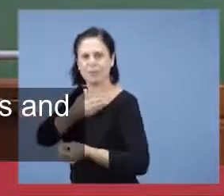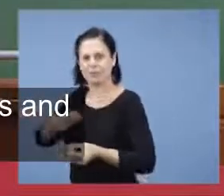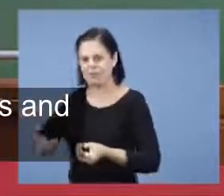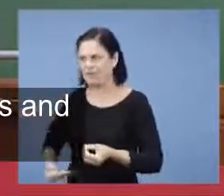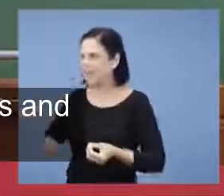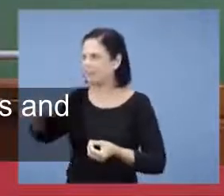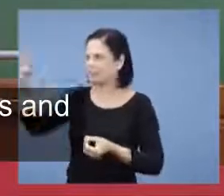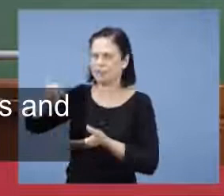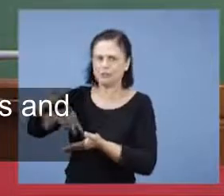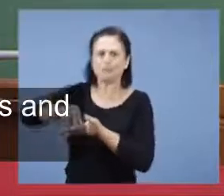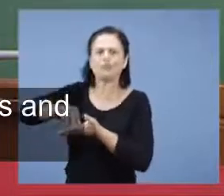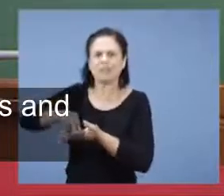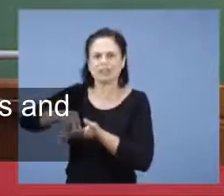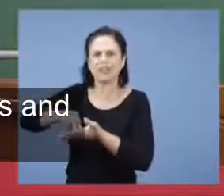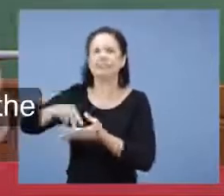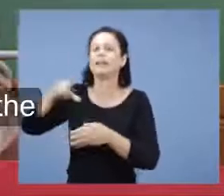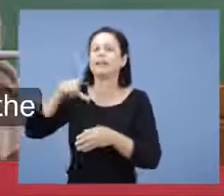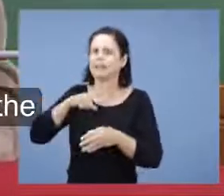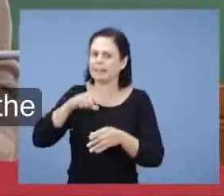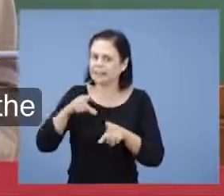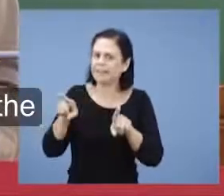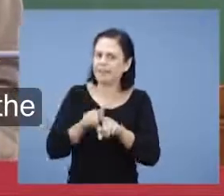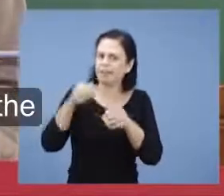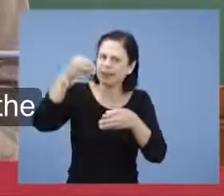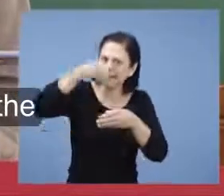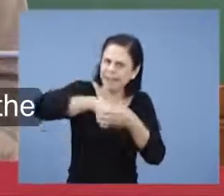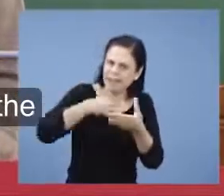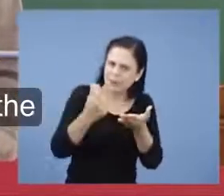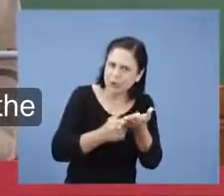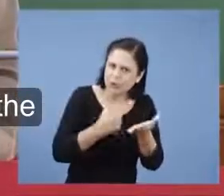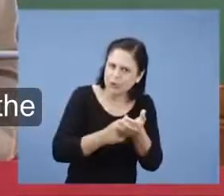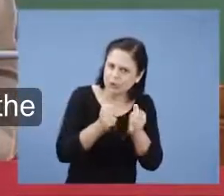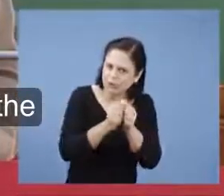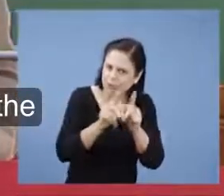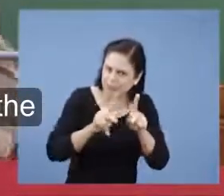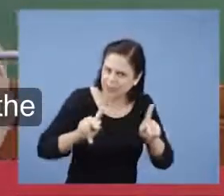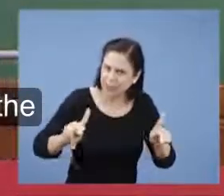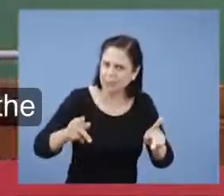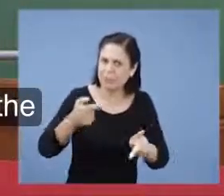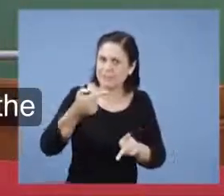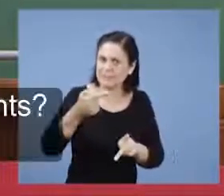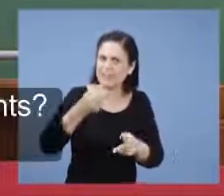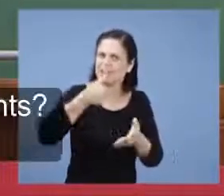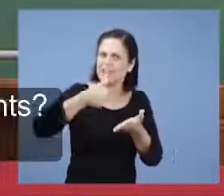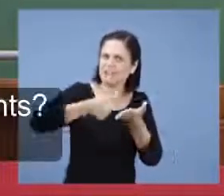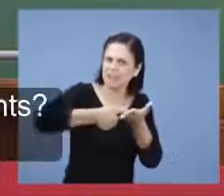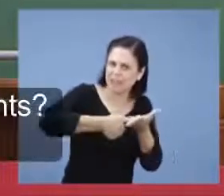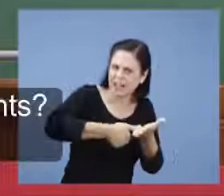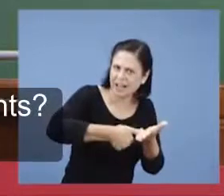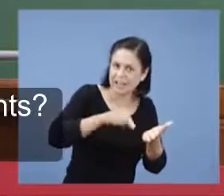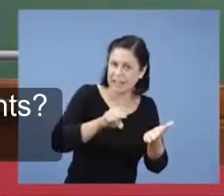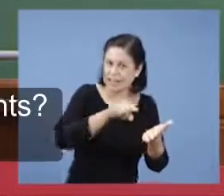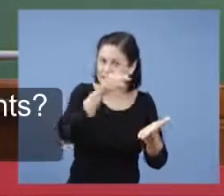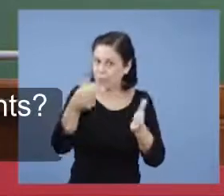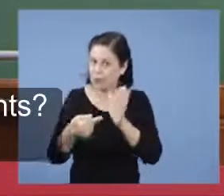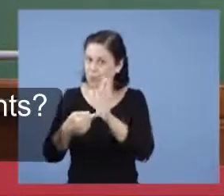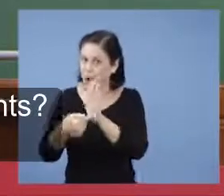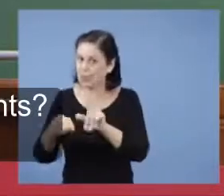Nas sete cartas. E ele está também na história do mundo com os juízos.